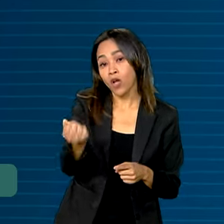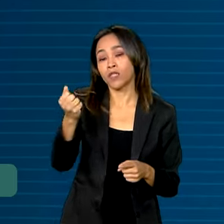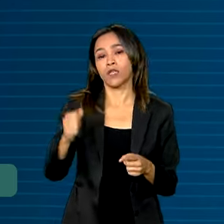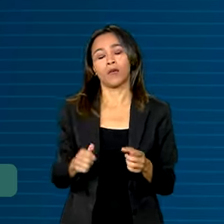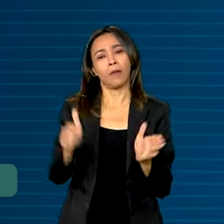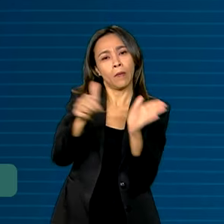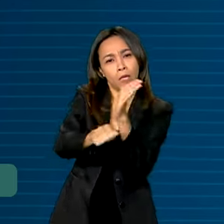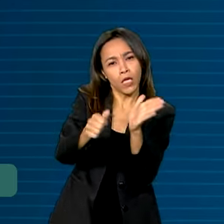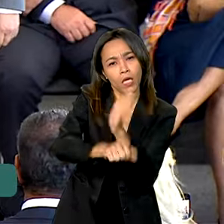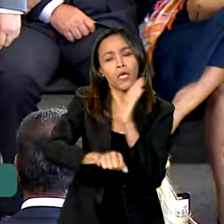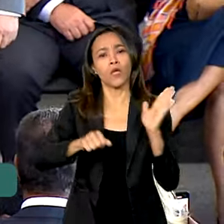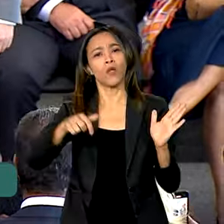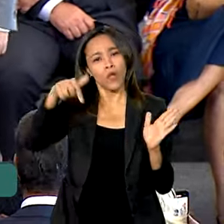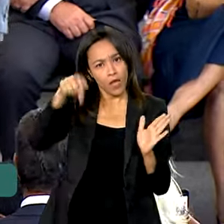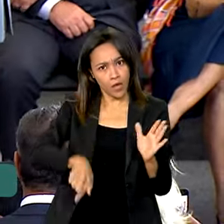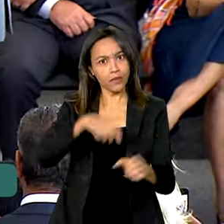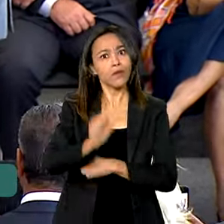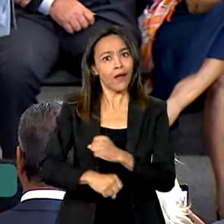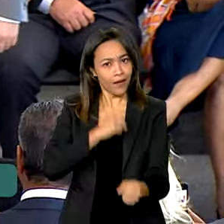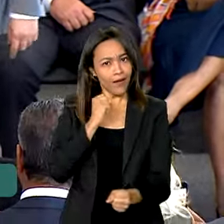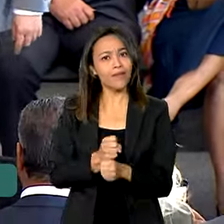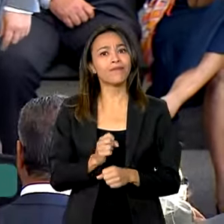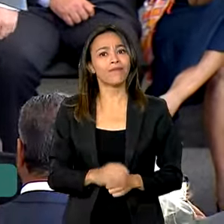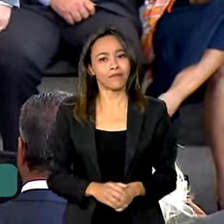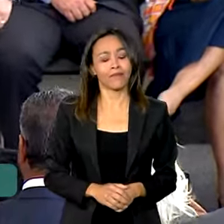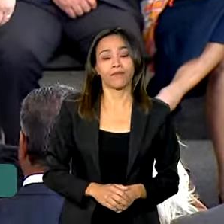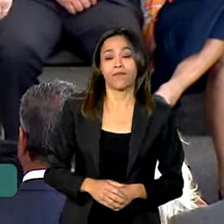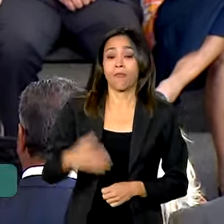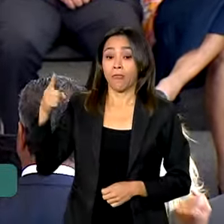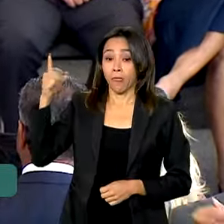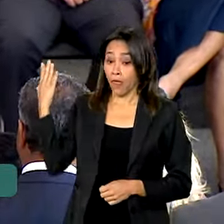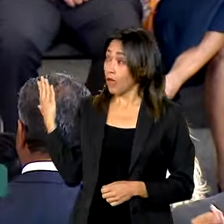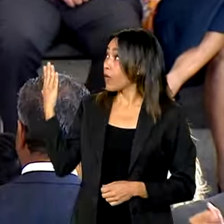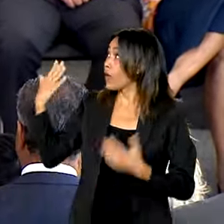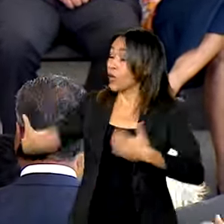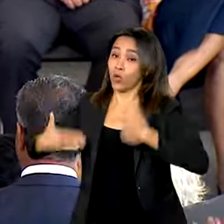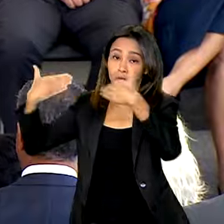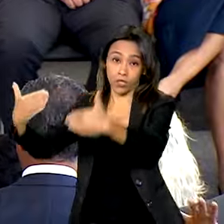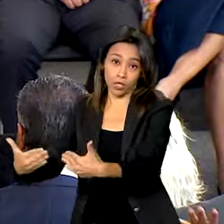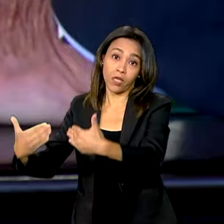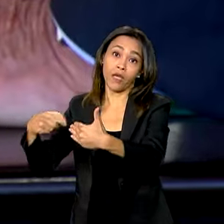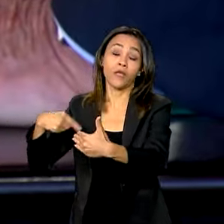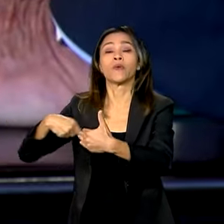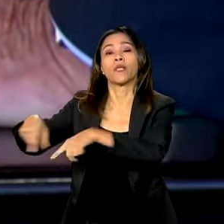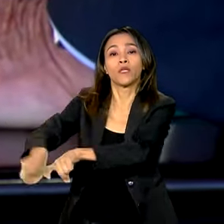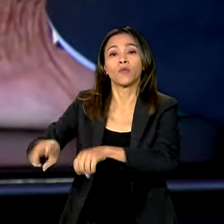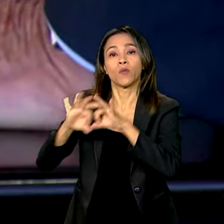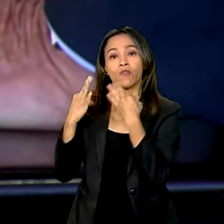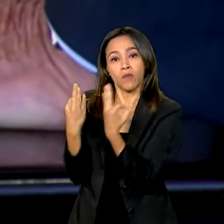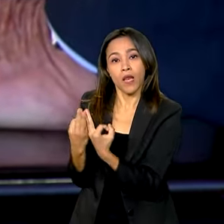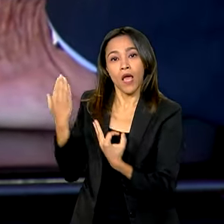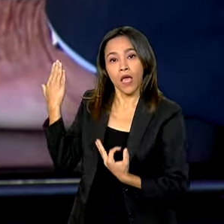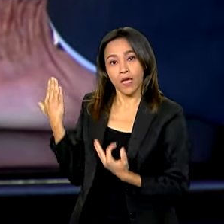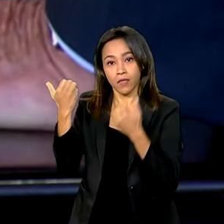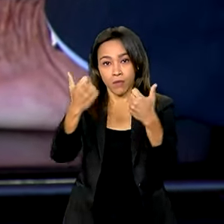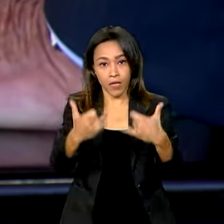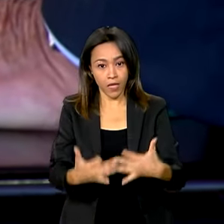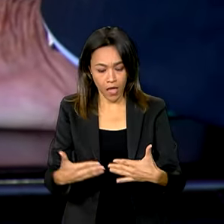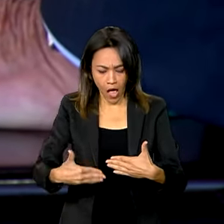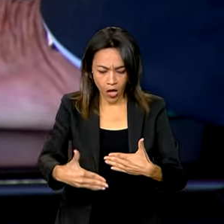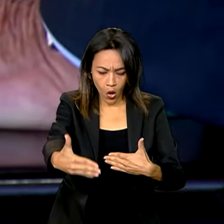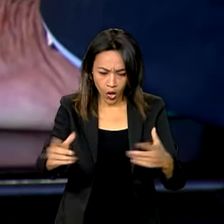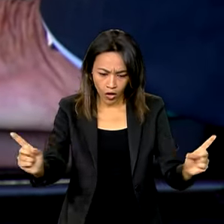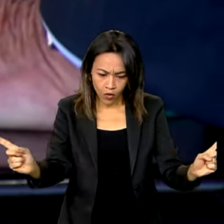já foram feitos esse ano. Segundo o Ministério do Desenvolvimento Agrário e Agricultura Familiar, na safra que está terminando